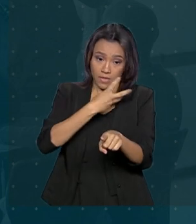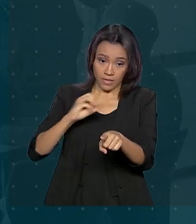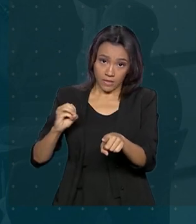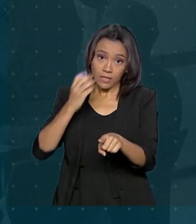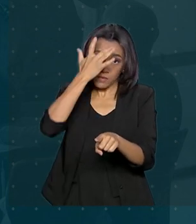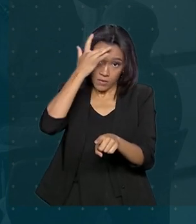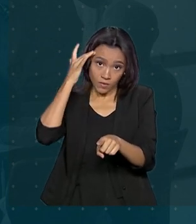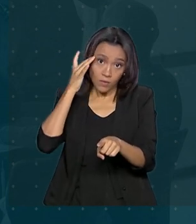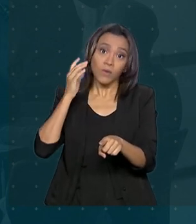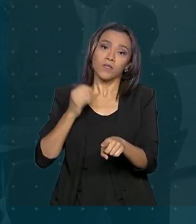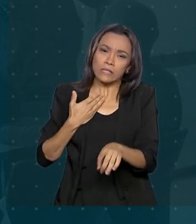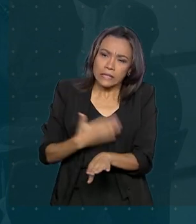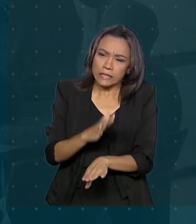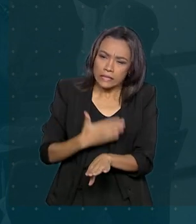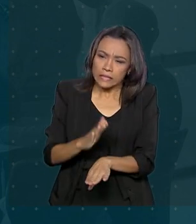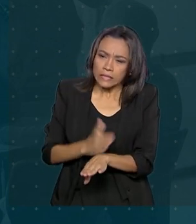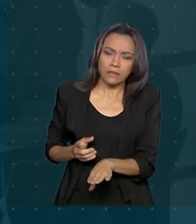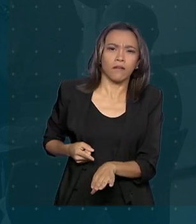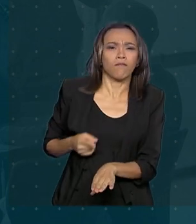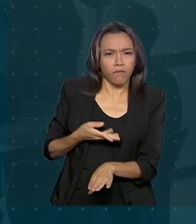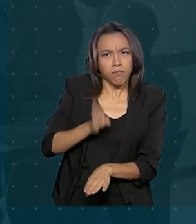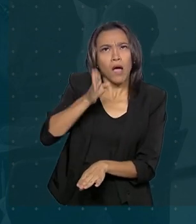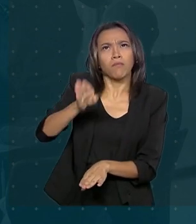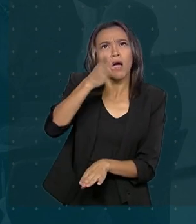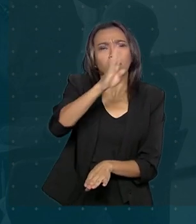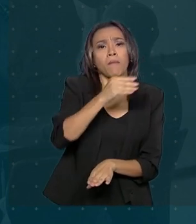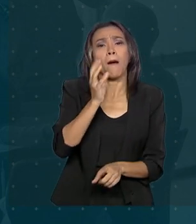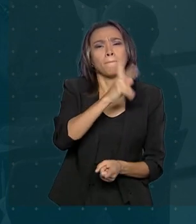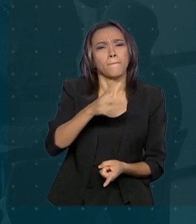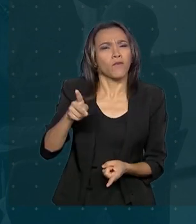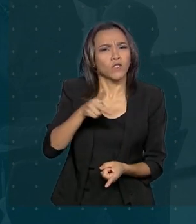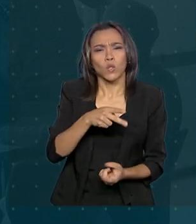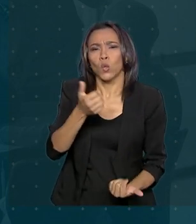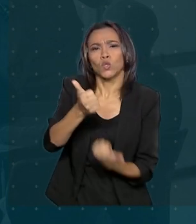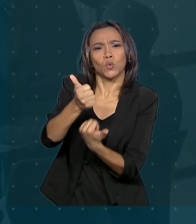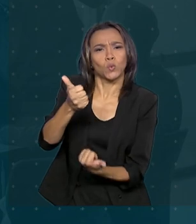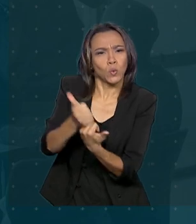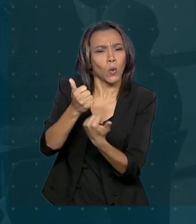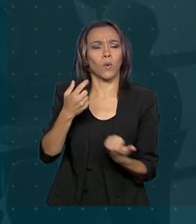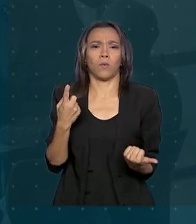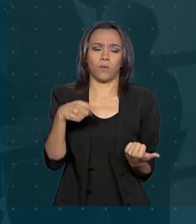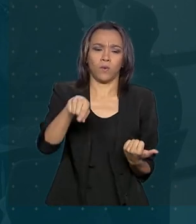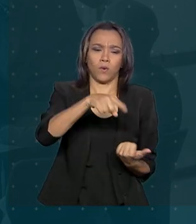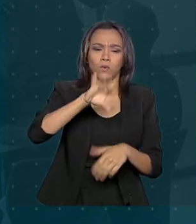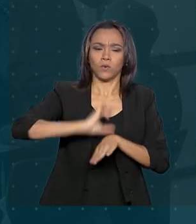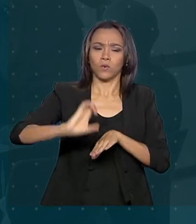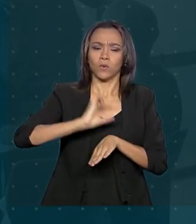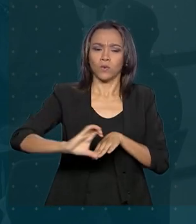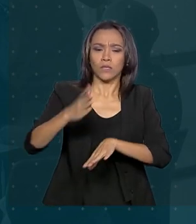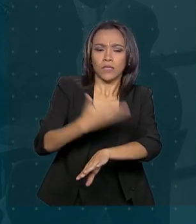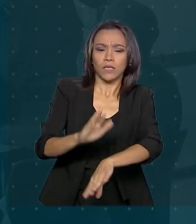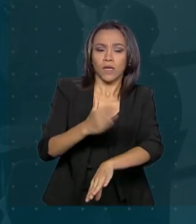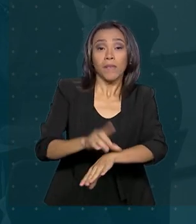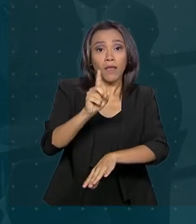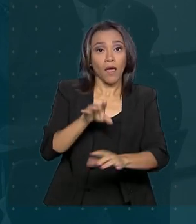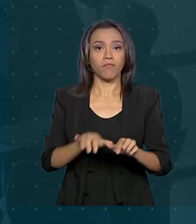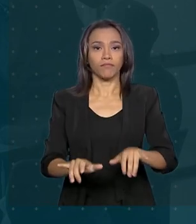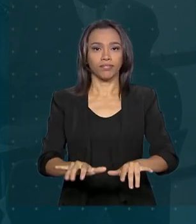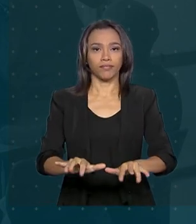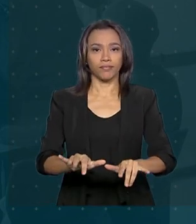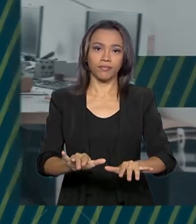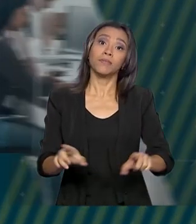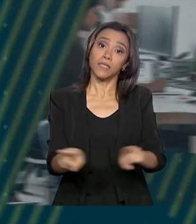atuar em todo o país, além de professores e tutores dos cursos de capacitação, que serão online e